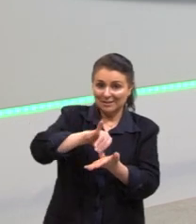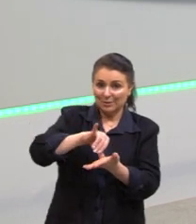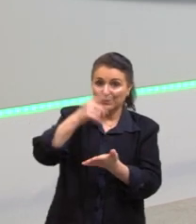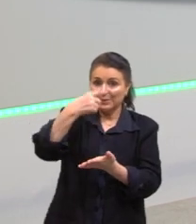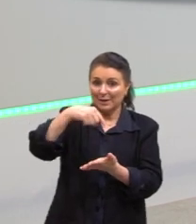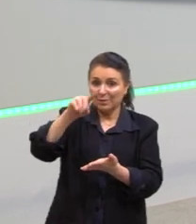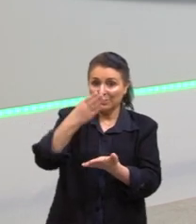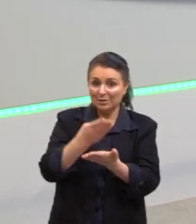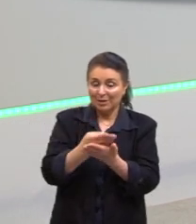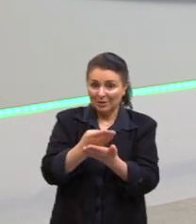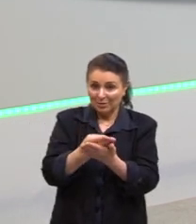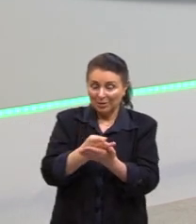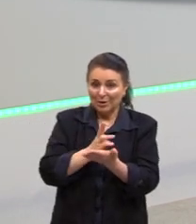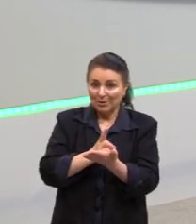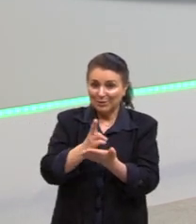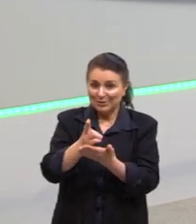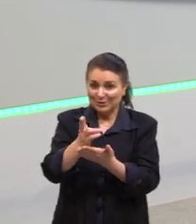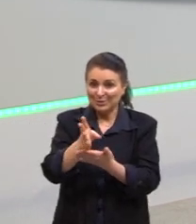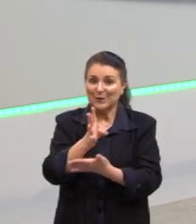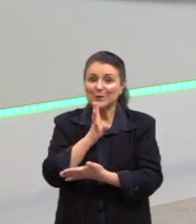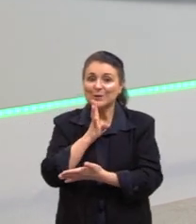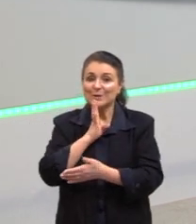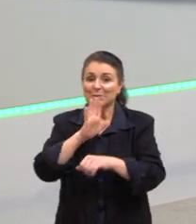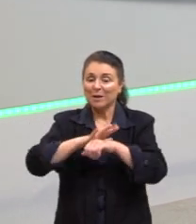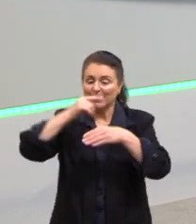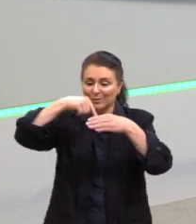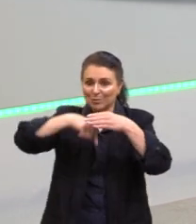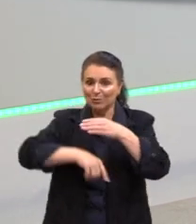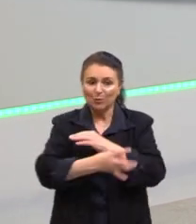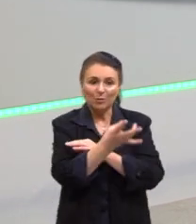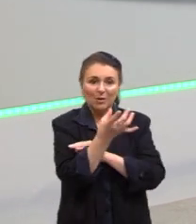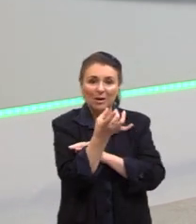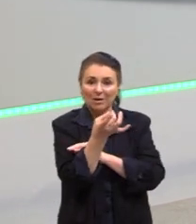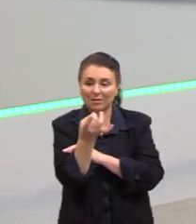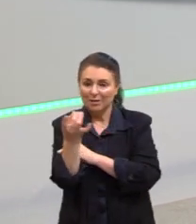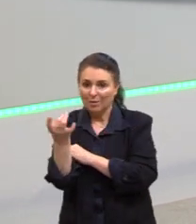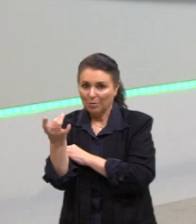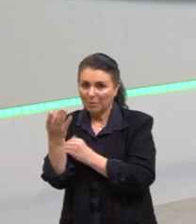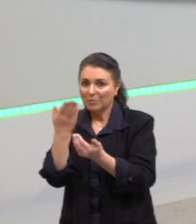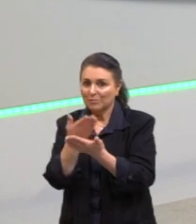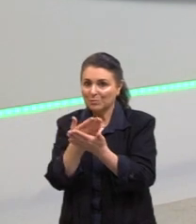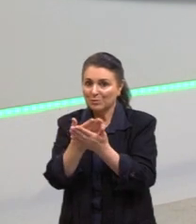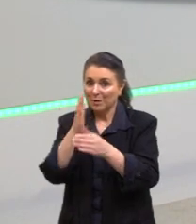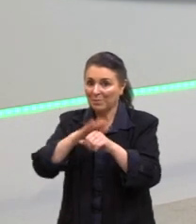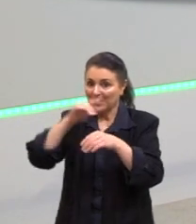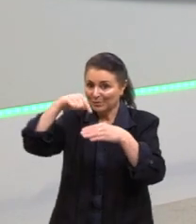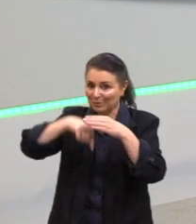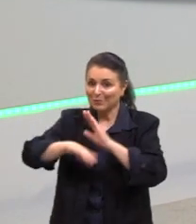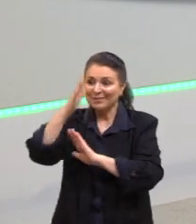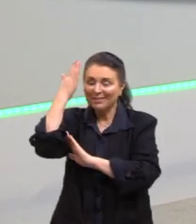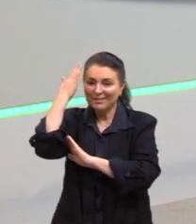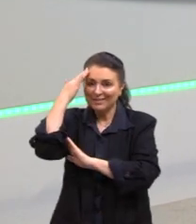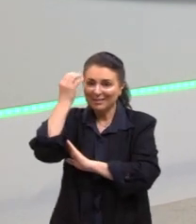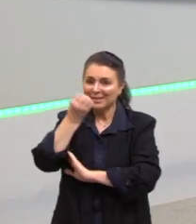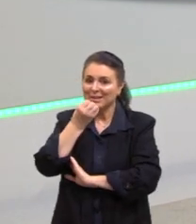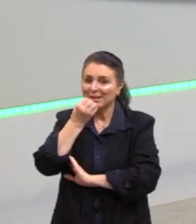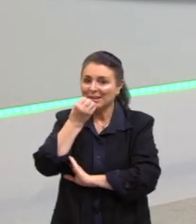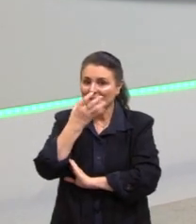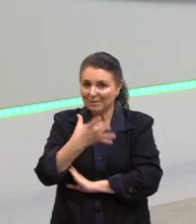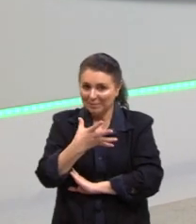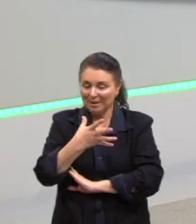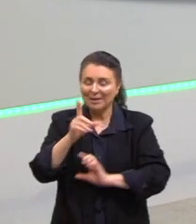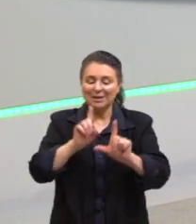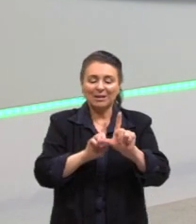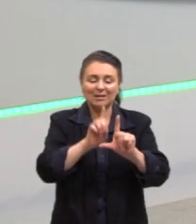próxima aula, nós vamos conhecer um pouco mais cada uma delas, vamos estudar melhor, entender bem essa parte da